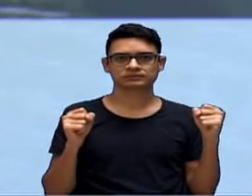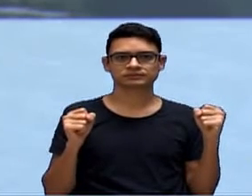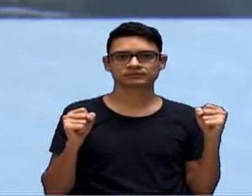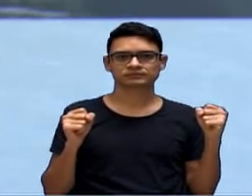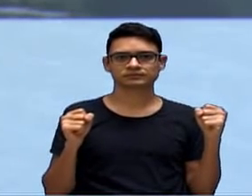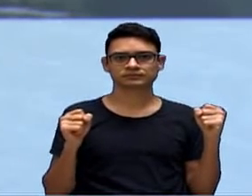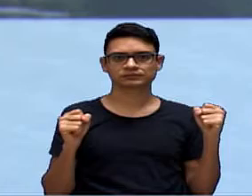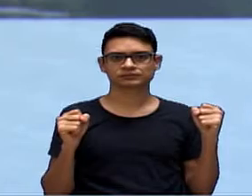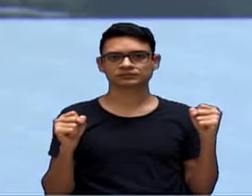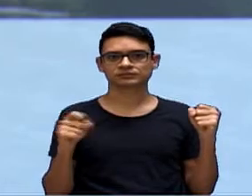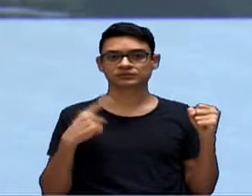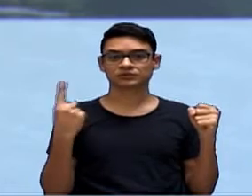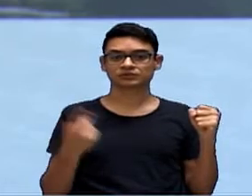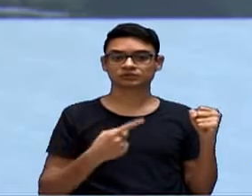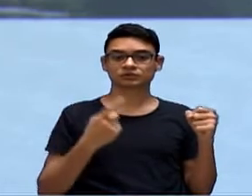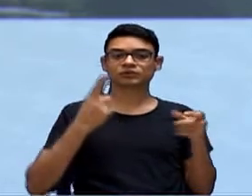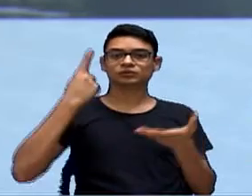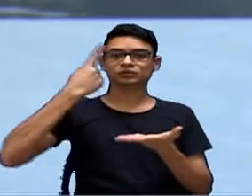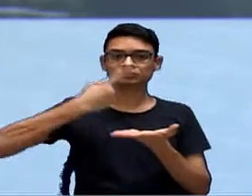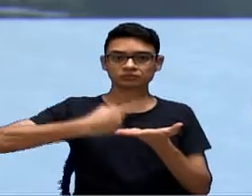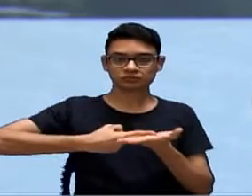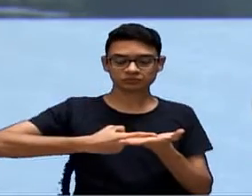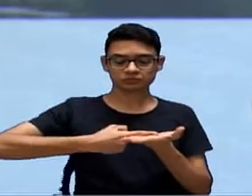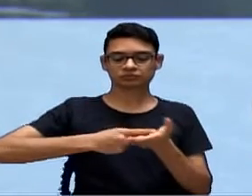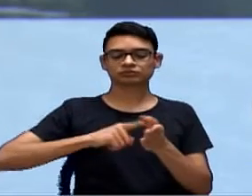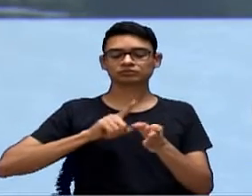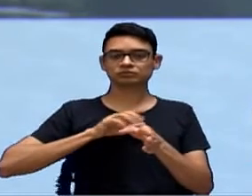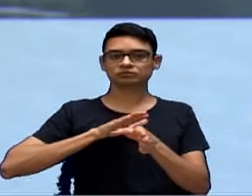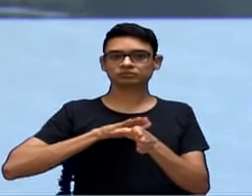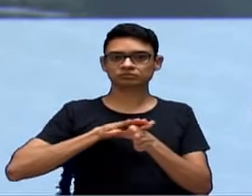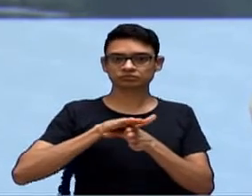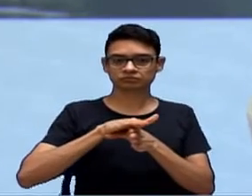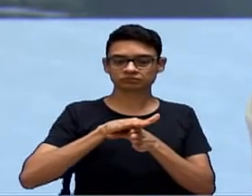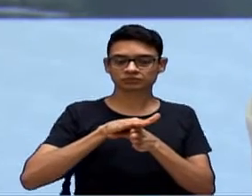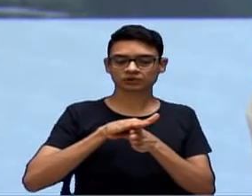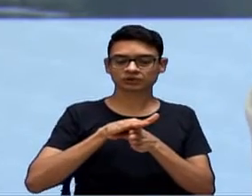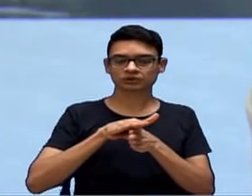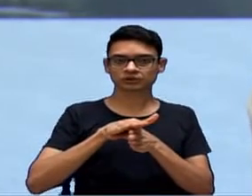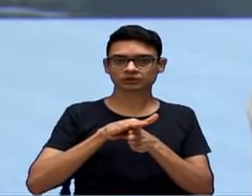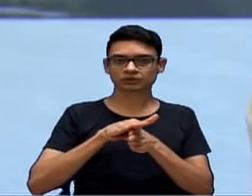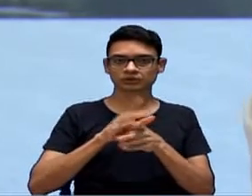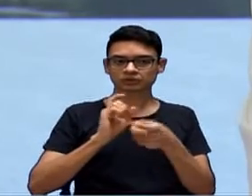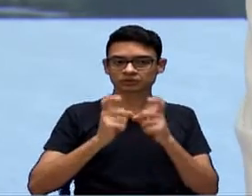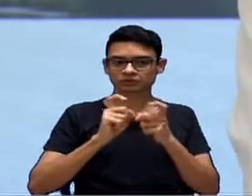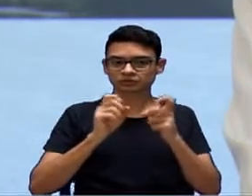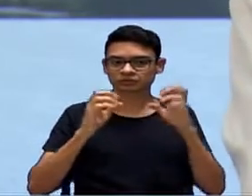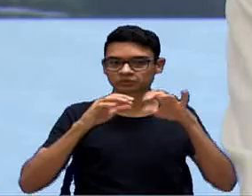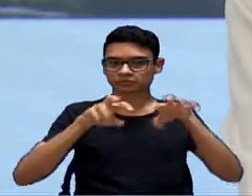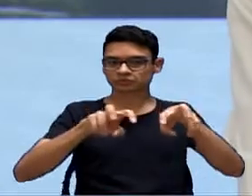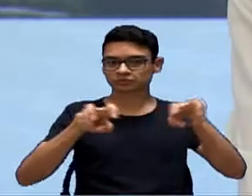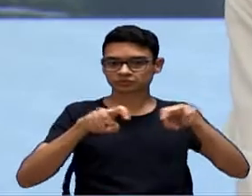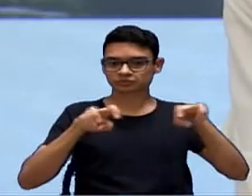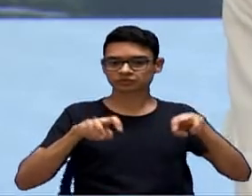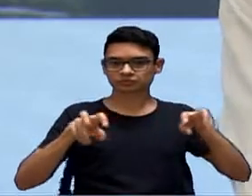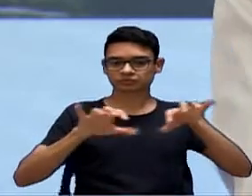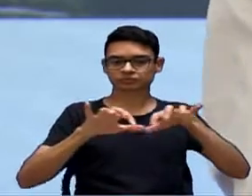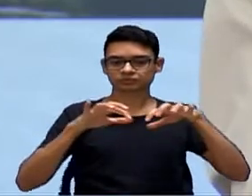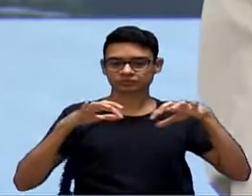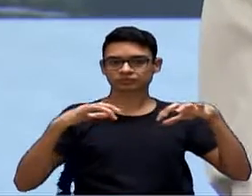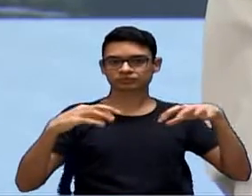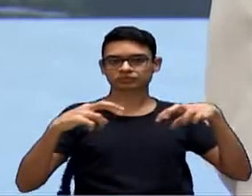Combinamos aqui de fazer uma audiência pública que venham todos esses setores aqui se explicar, mandar pacientes para